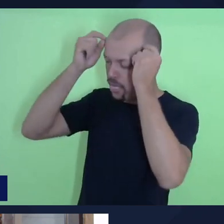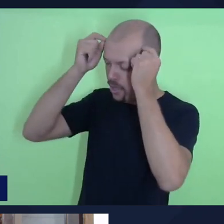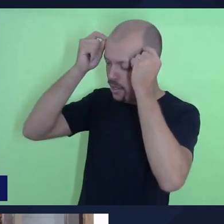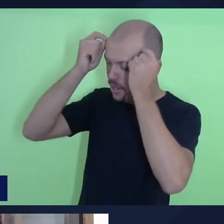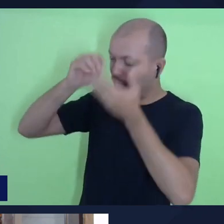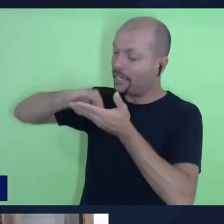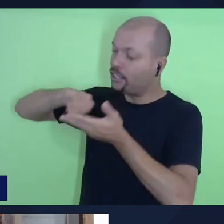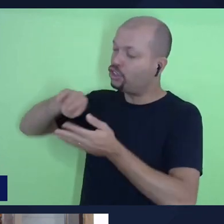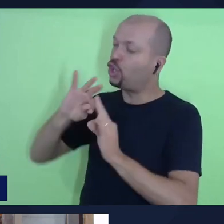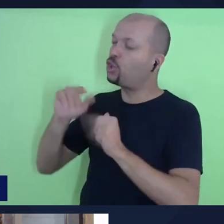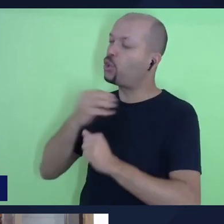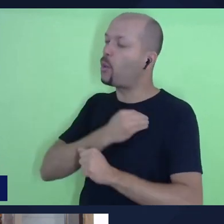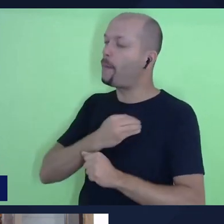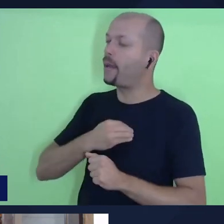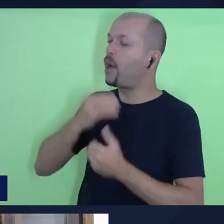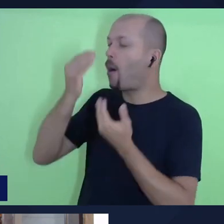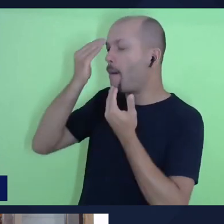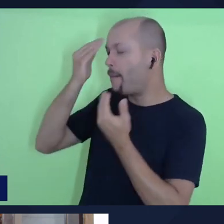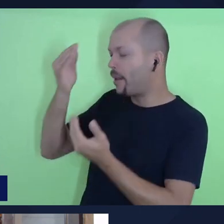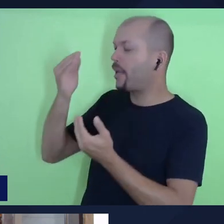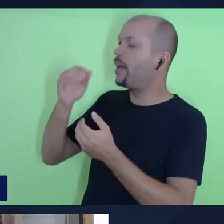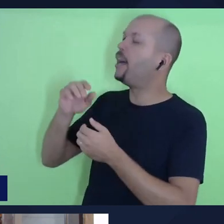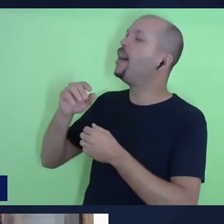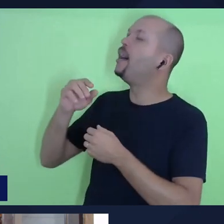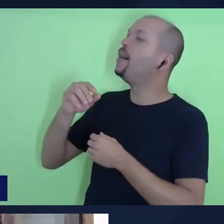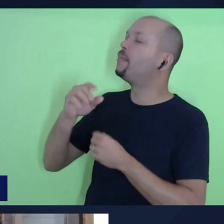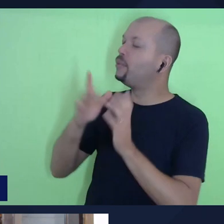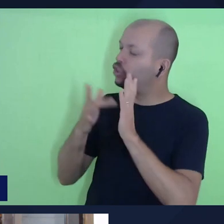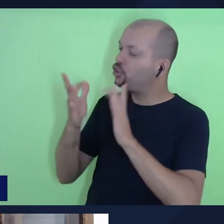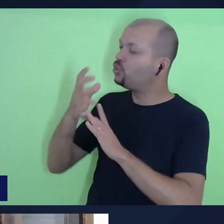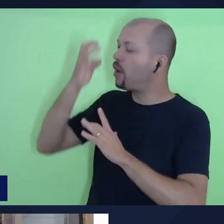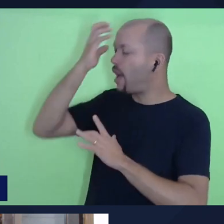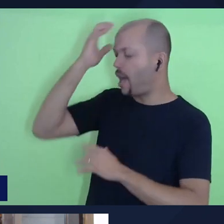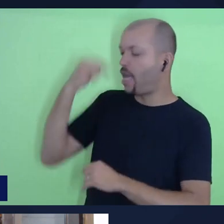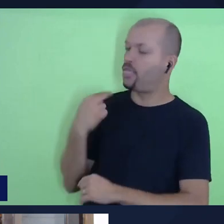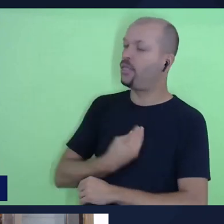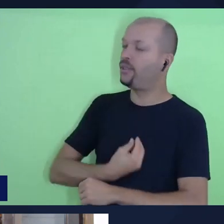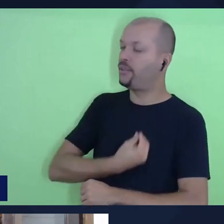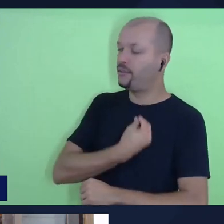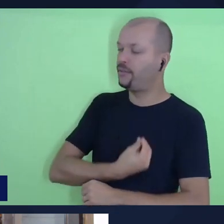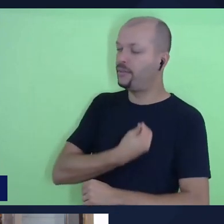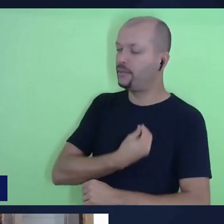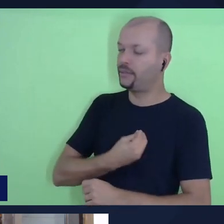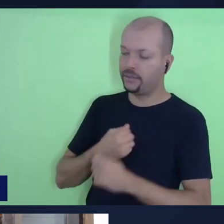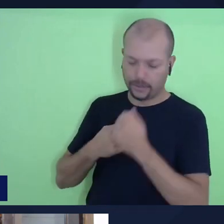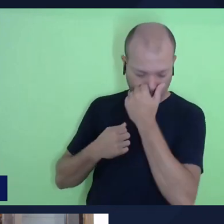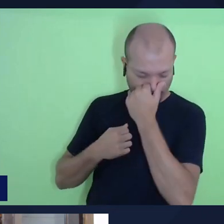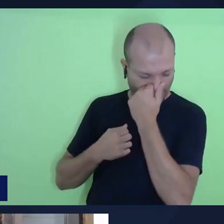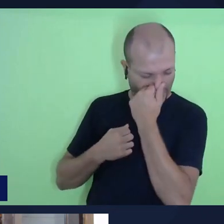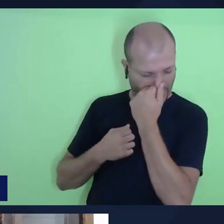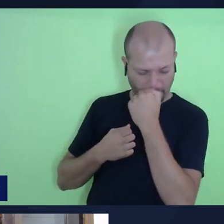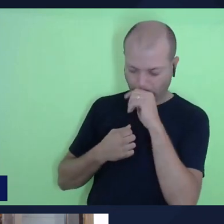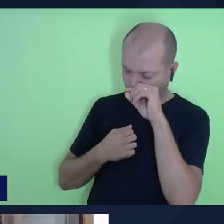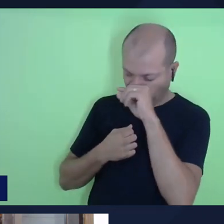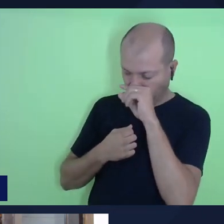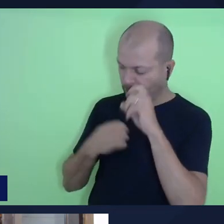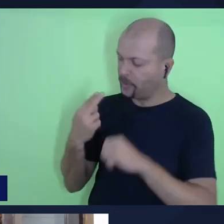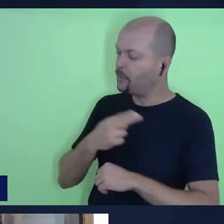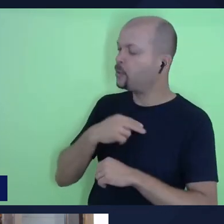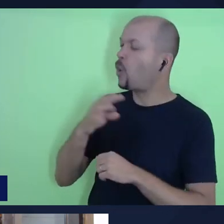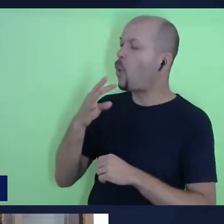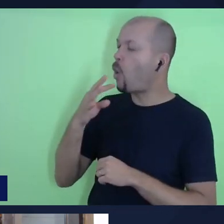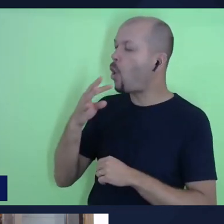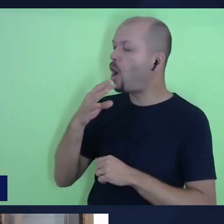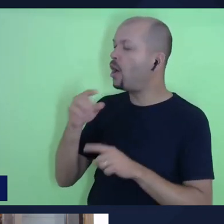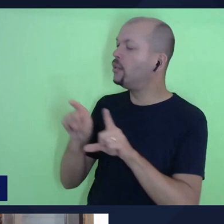e obrigado por ele como monarca e rei sobre nossas vidas. Que de maneira especial possamos reconhecer a soberania de